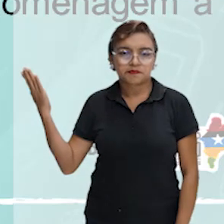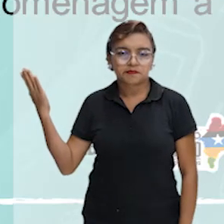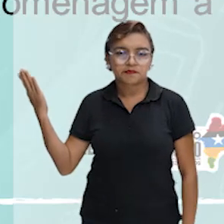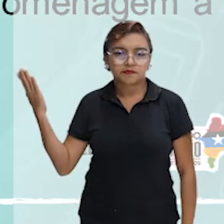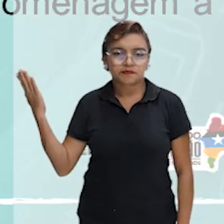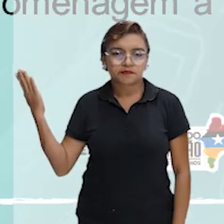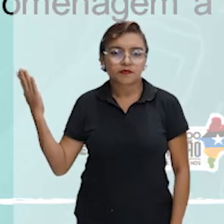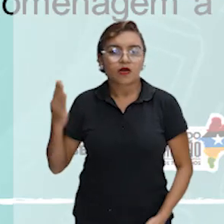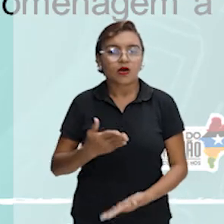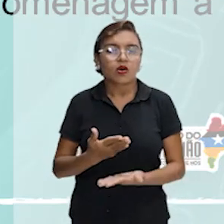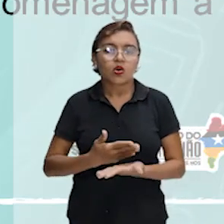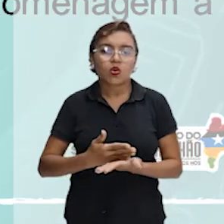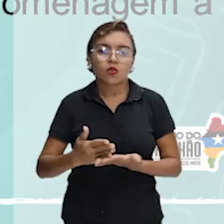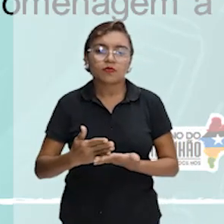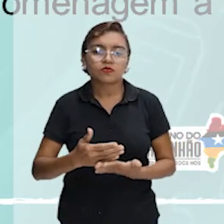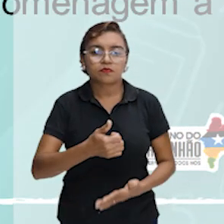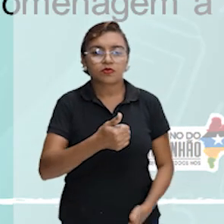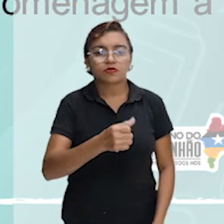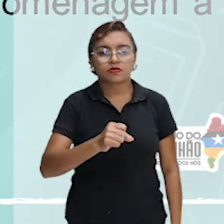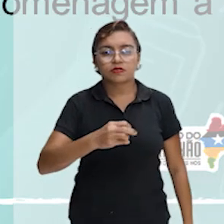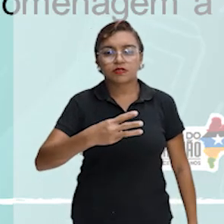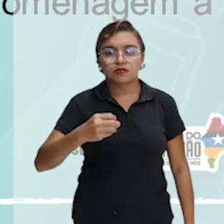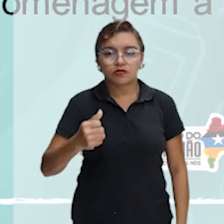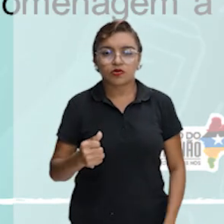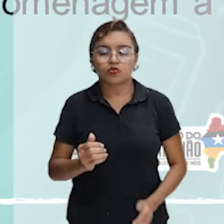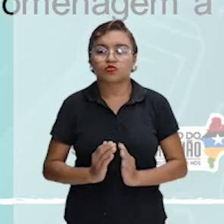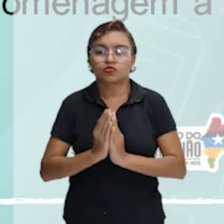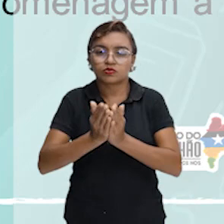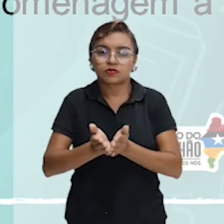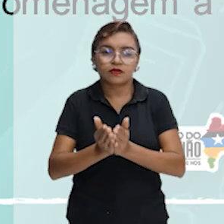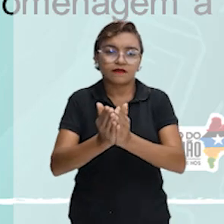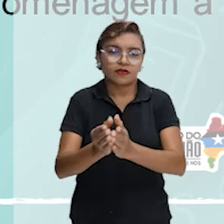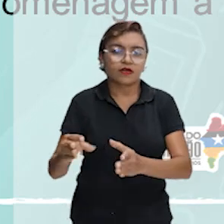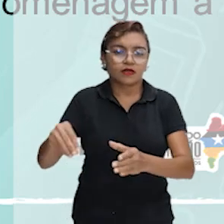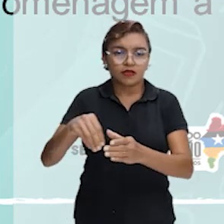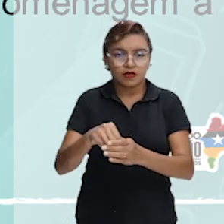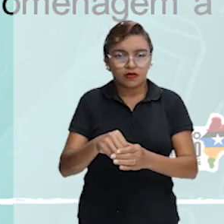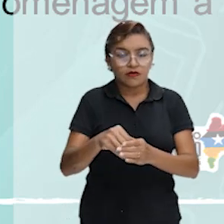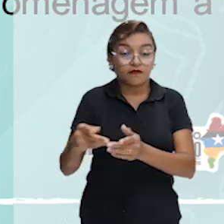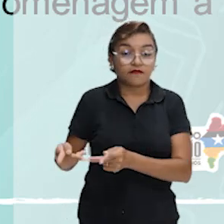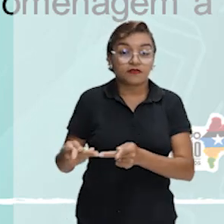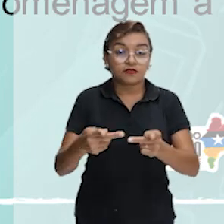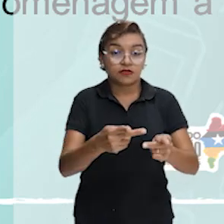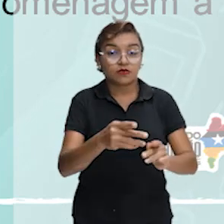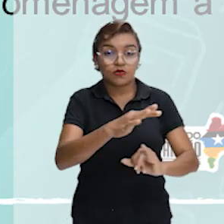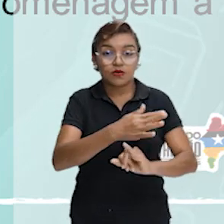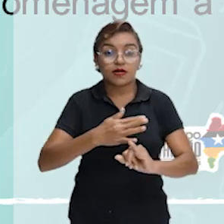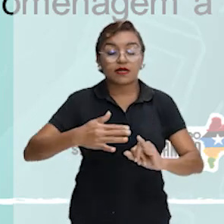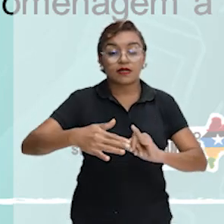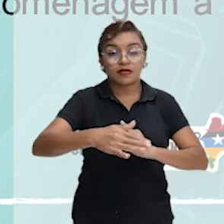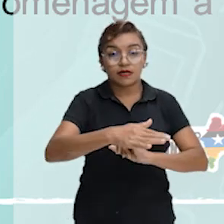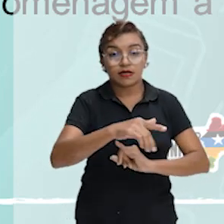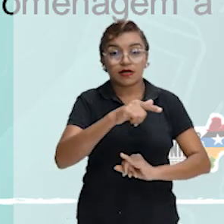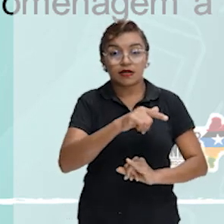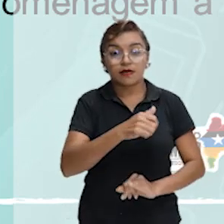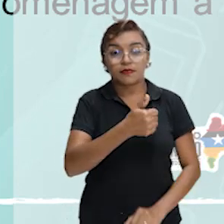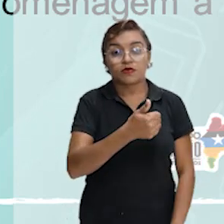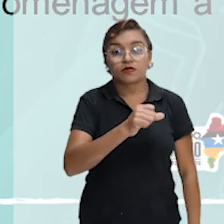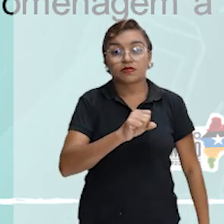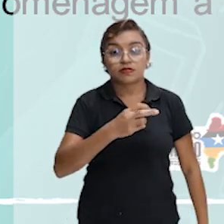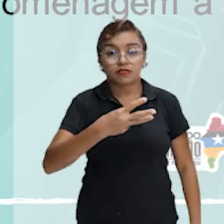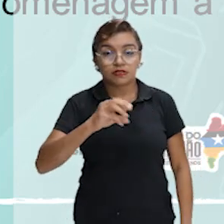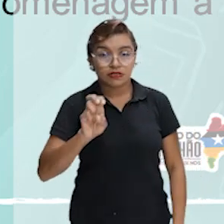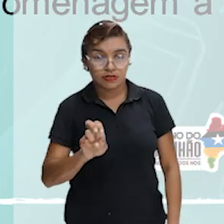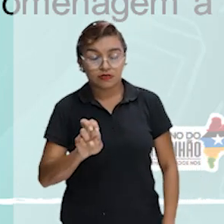1831, a bordo do navio HMS Beagle, visitar as Ilhas Galápagos em 1835.